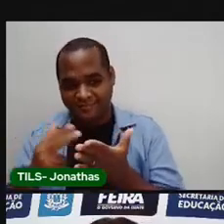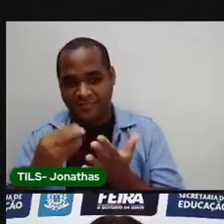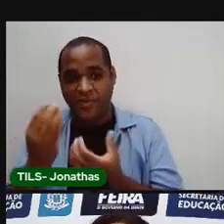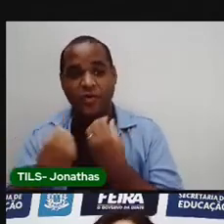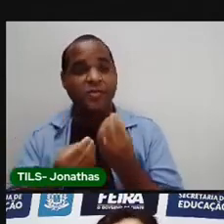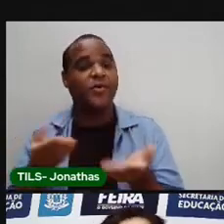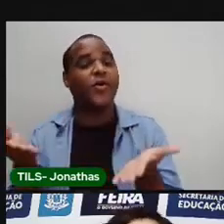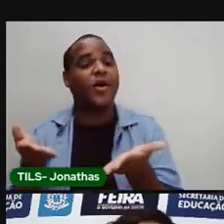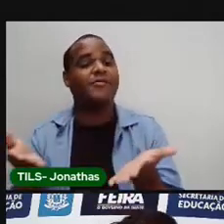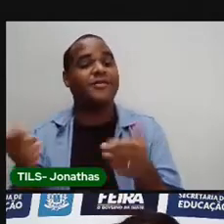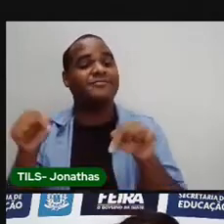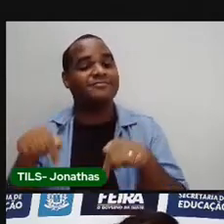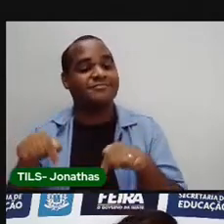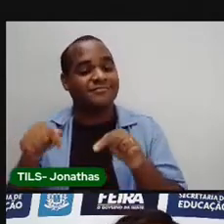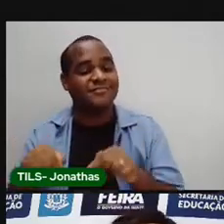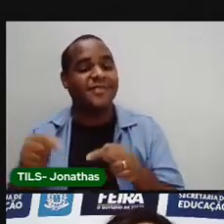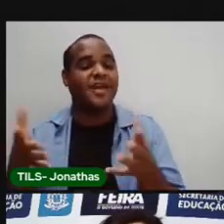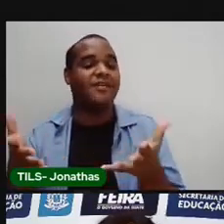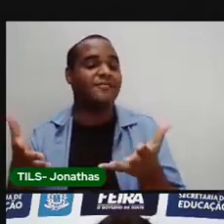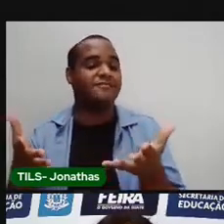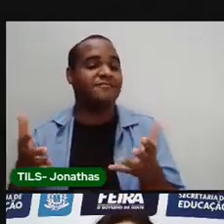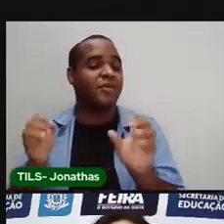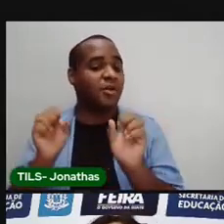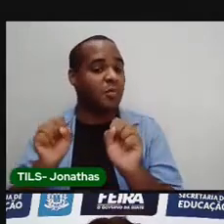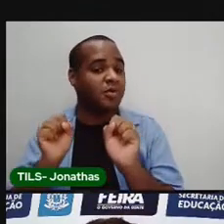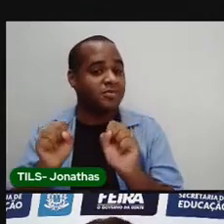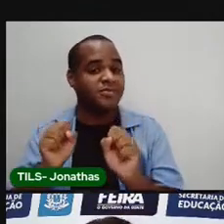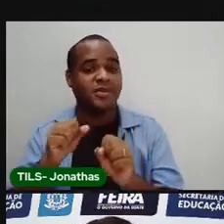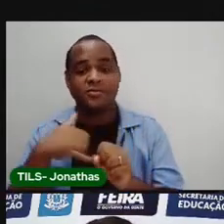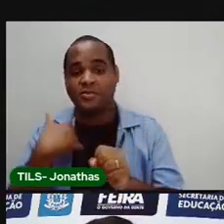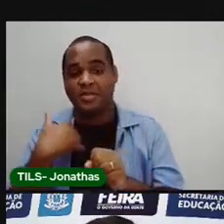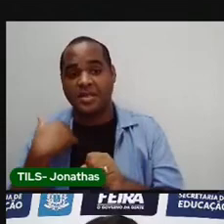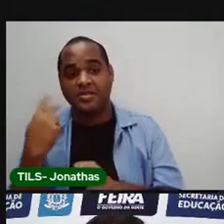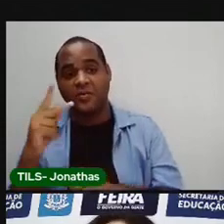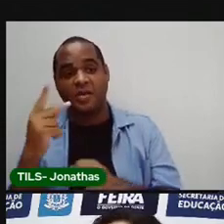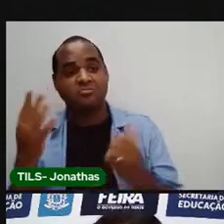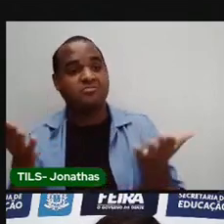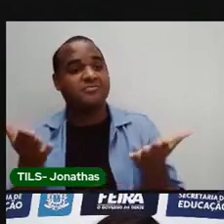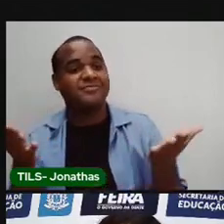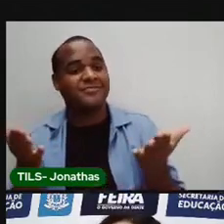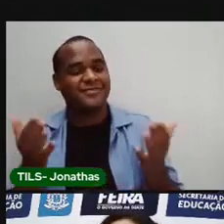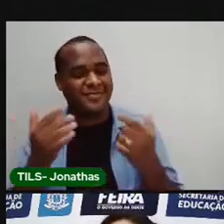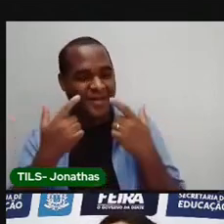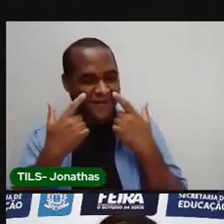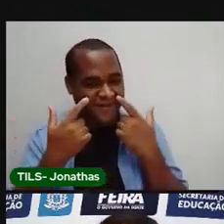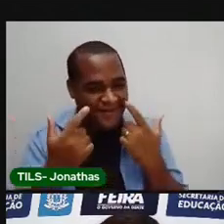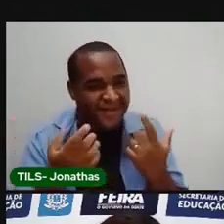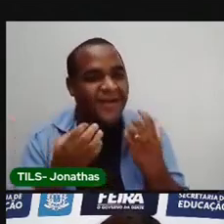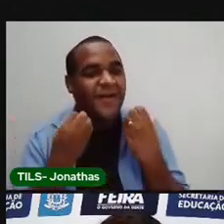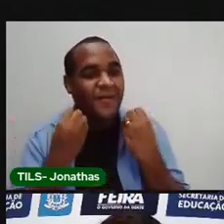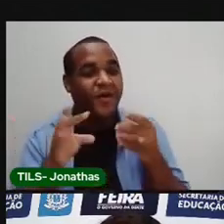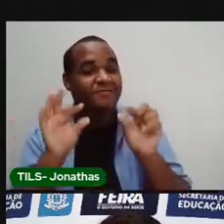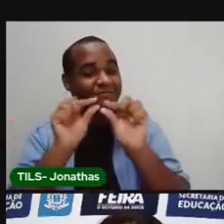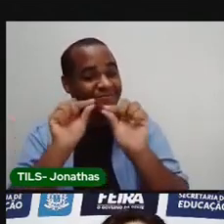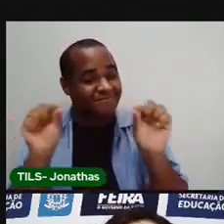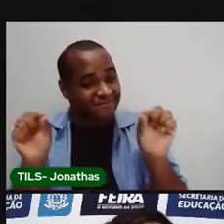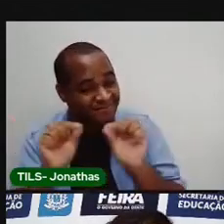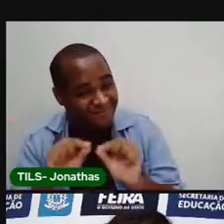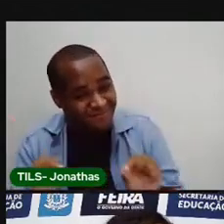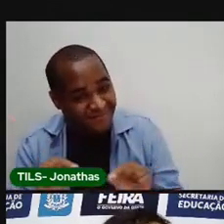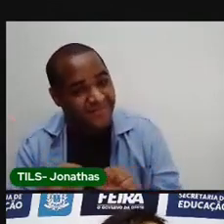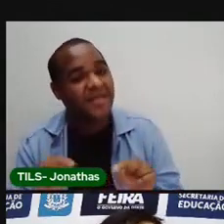aconteceu com você. Ultimamente. Você. Qual a idade que você tem. Viu que também é uma linha do tempo.